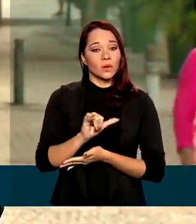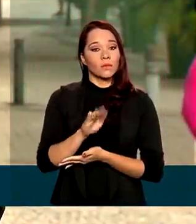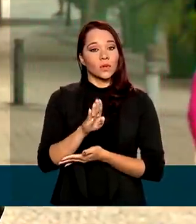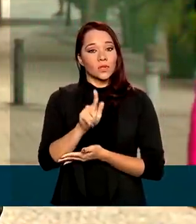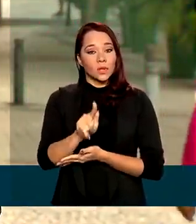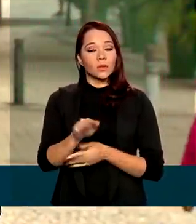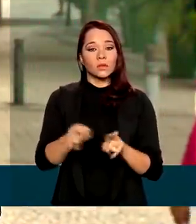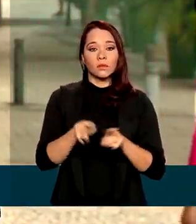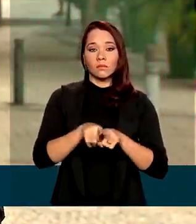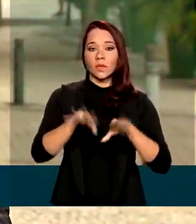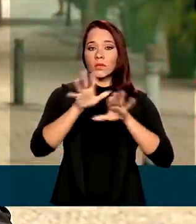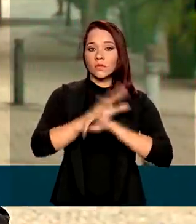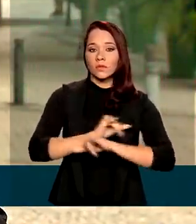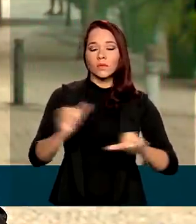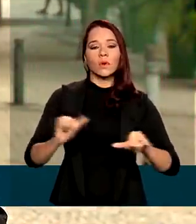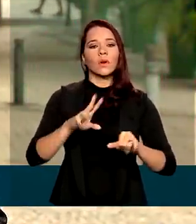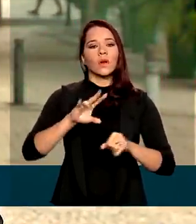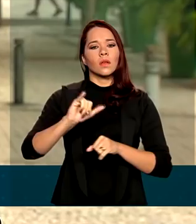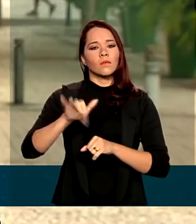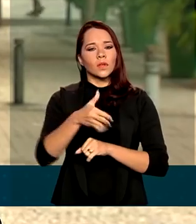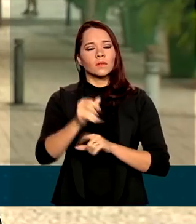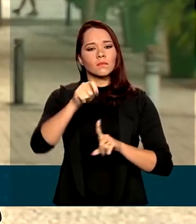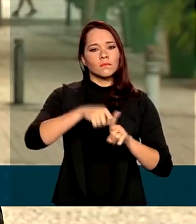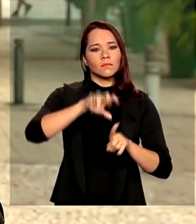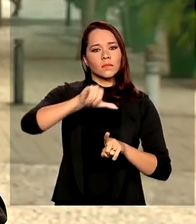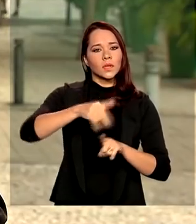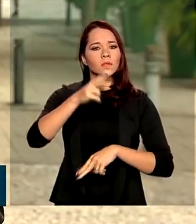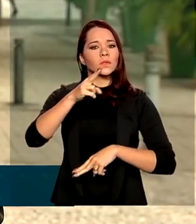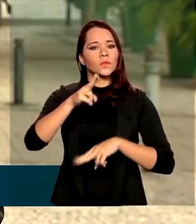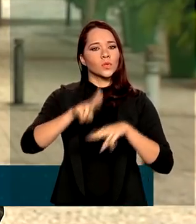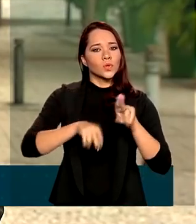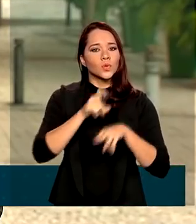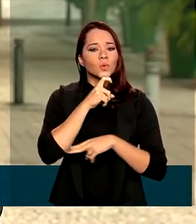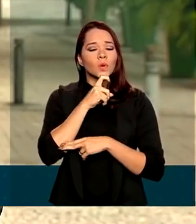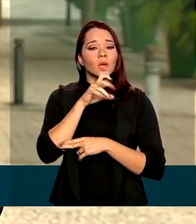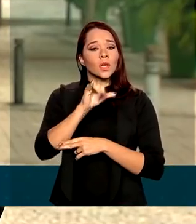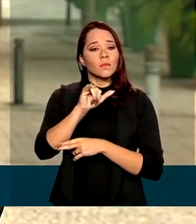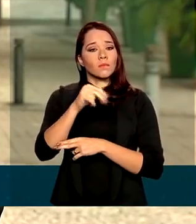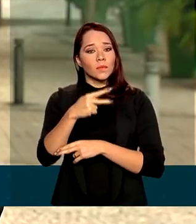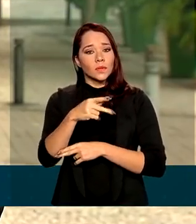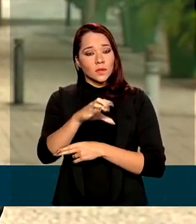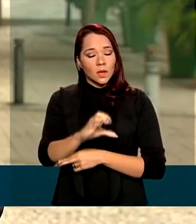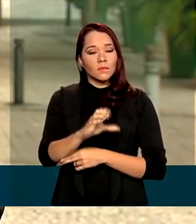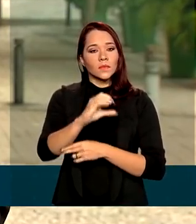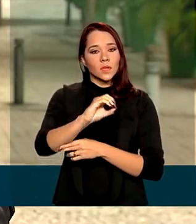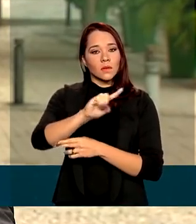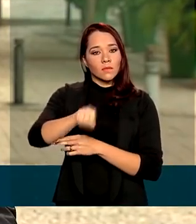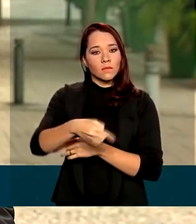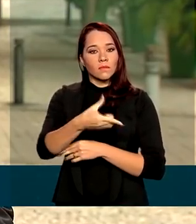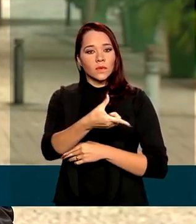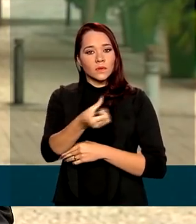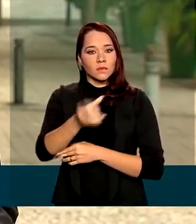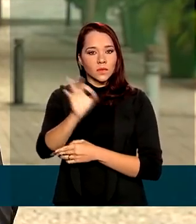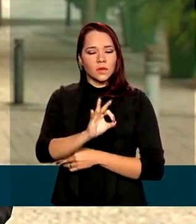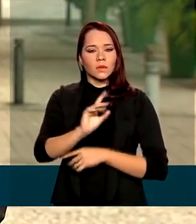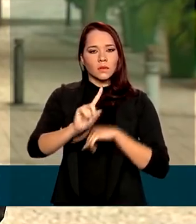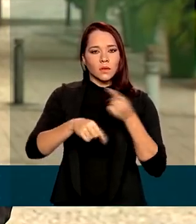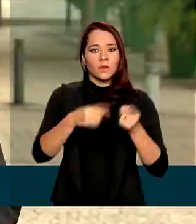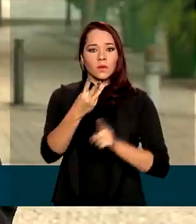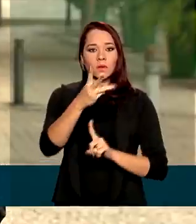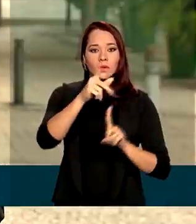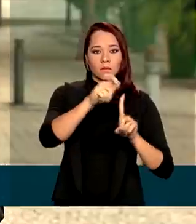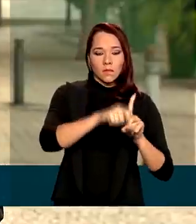também divulgou o índice da inflação para o mês de junho. O IPCA ficou em 0,26%. Depois de dois meses de